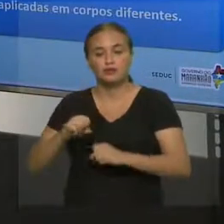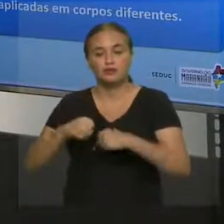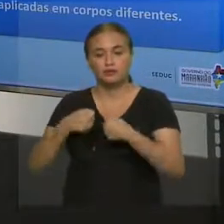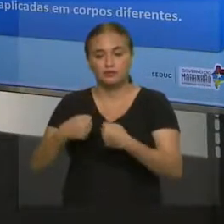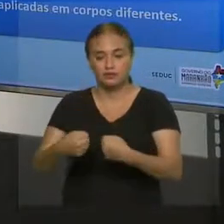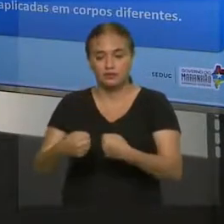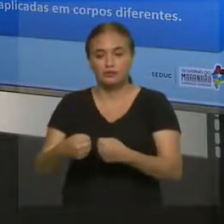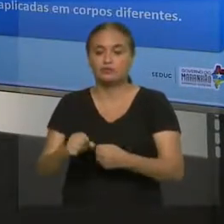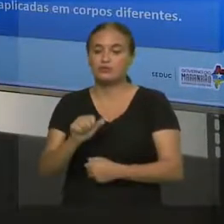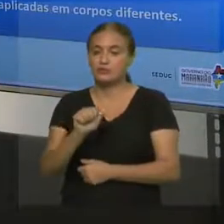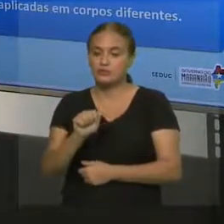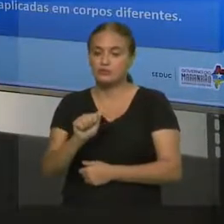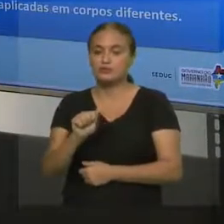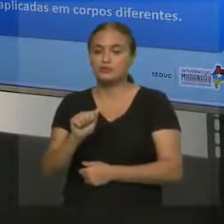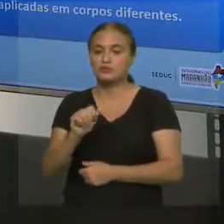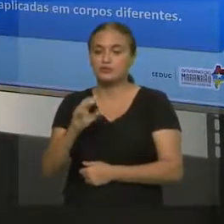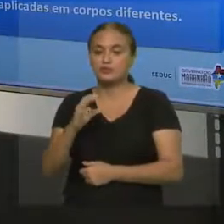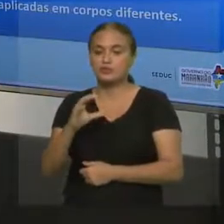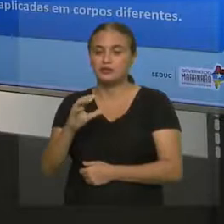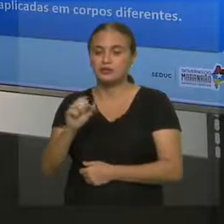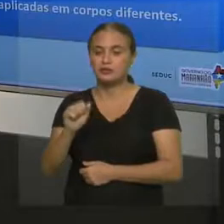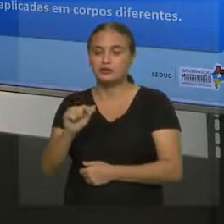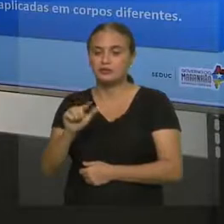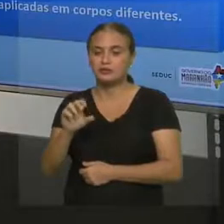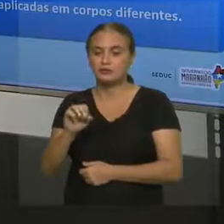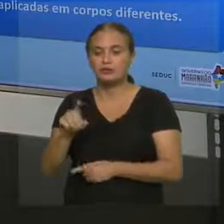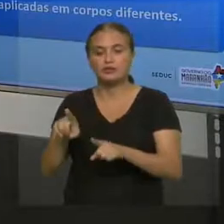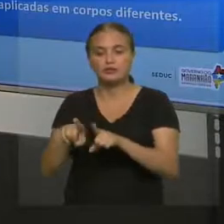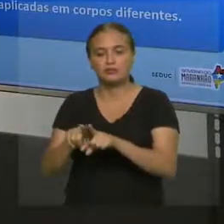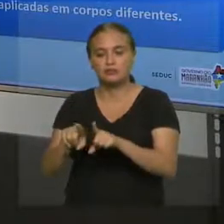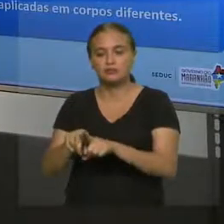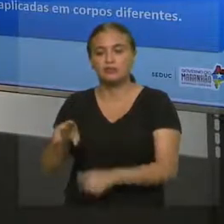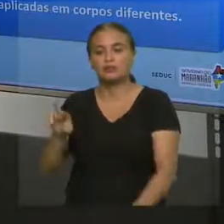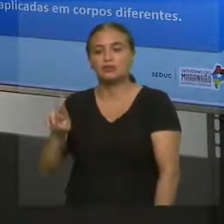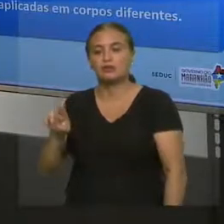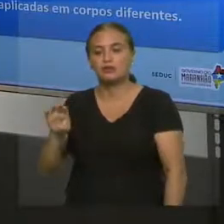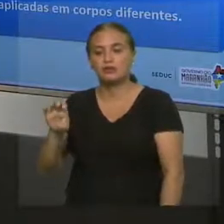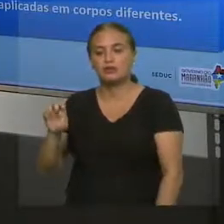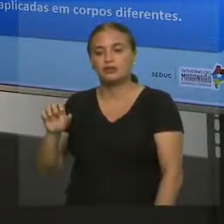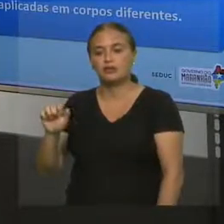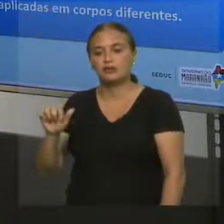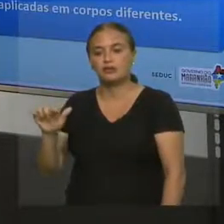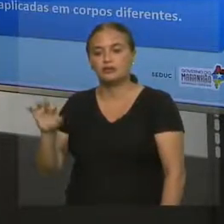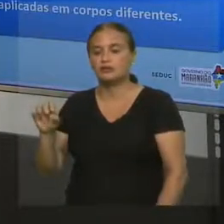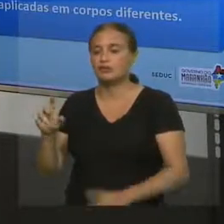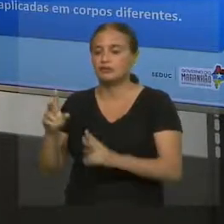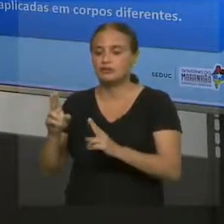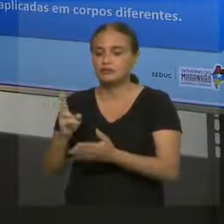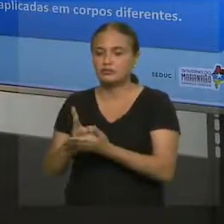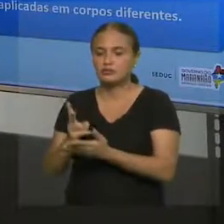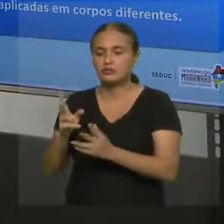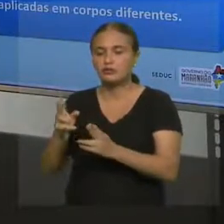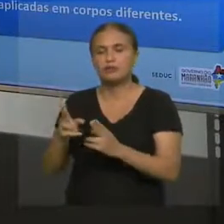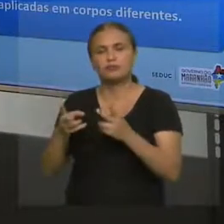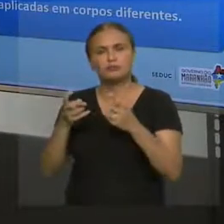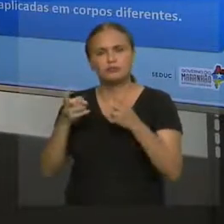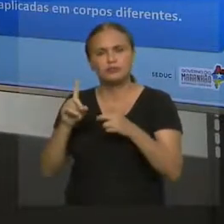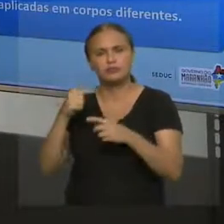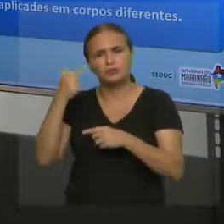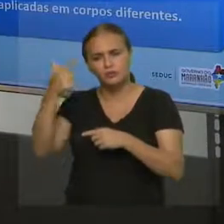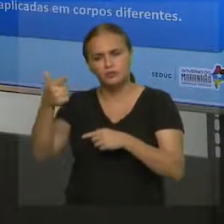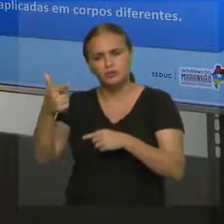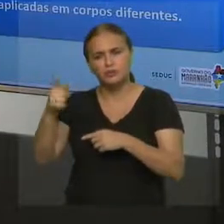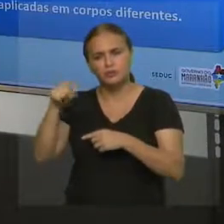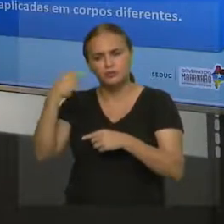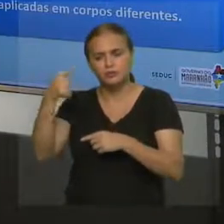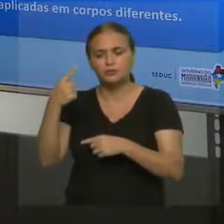Vocês vão ver, mas em outra aula, vão falar um pouco de forças, trabalhar os tipos de forças, vão perceber que a ação e reação,